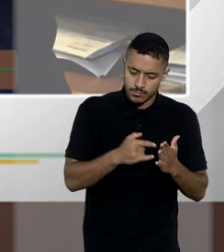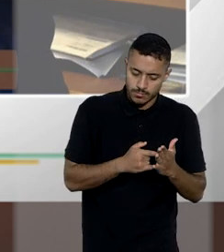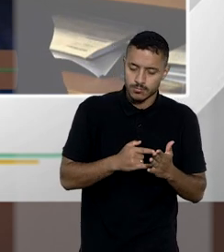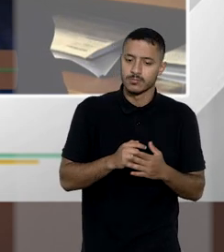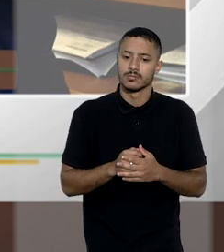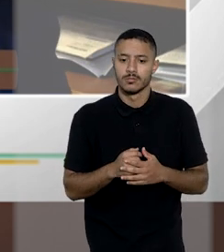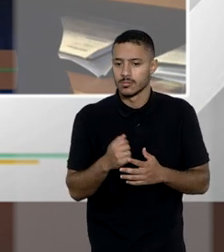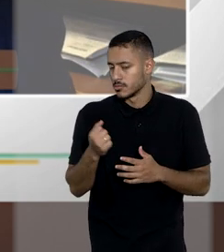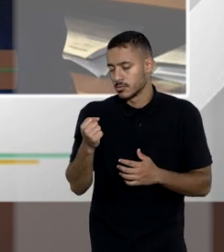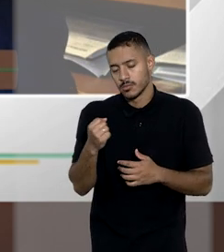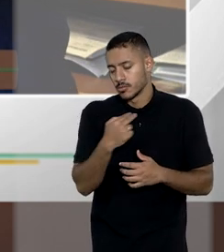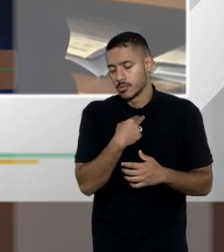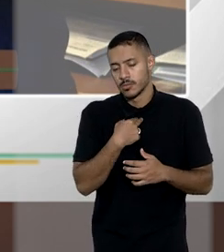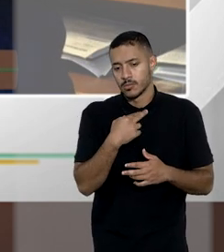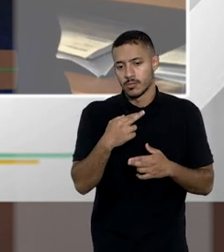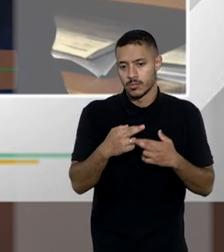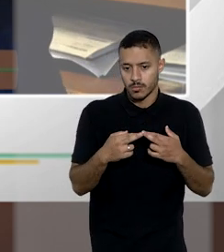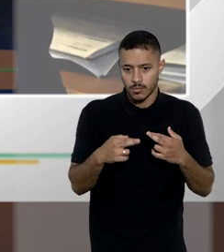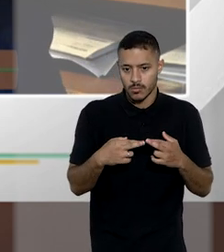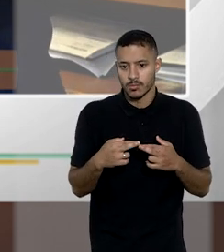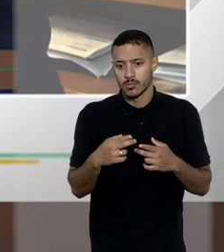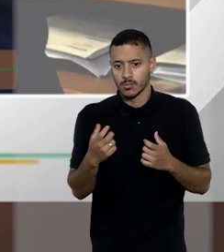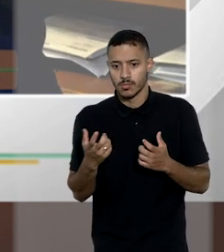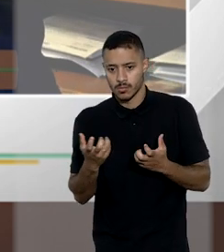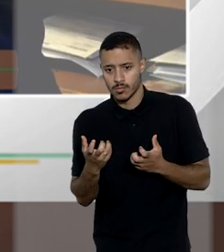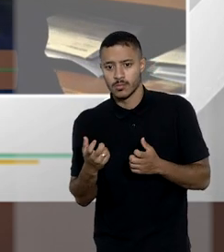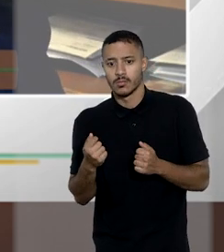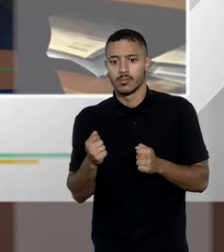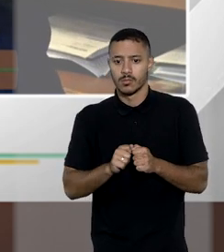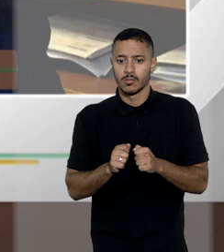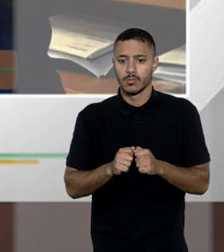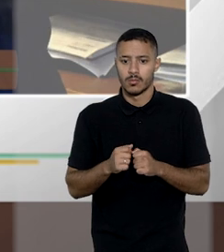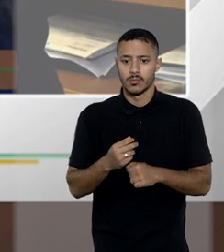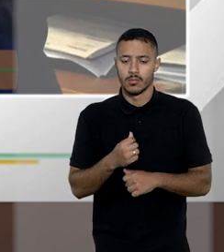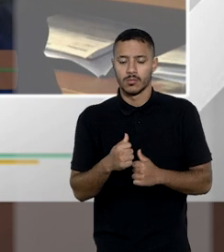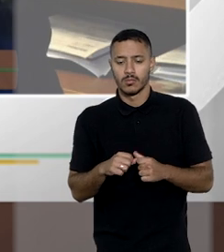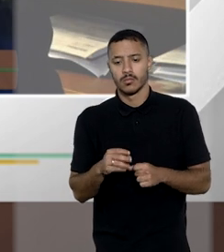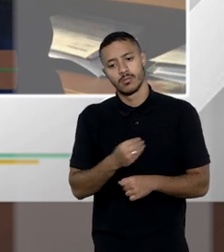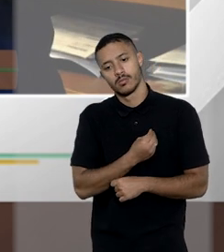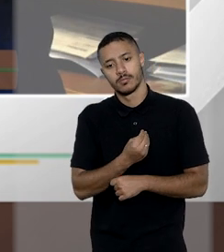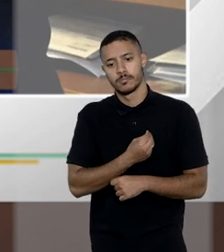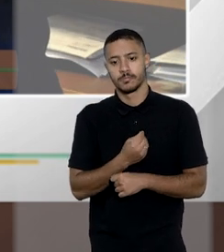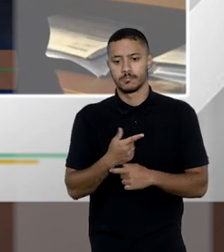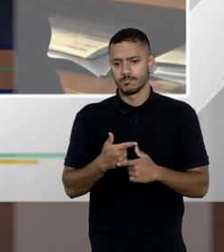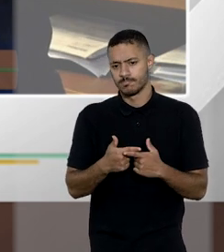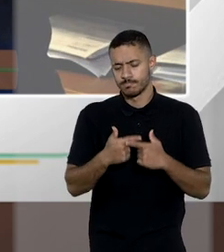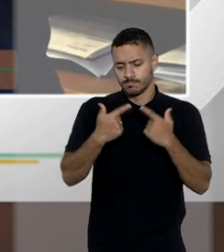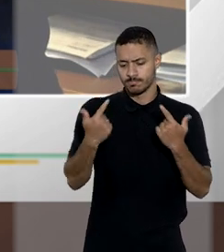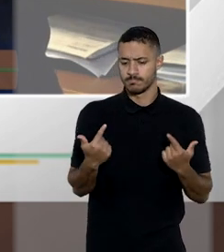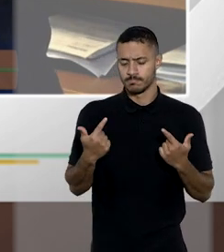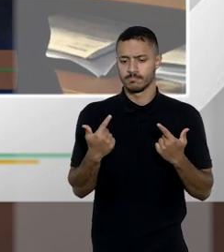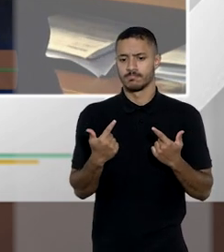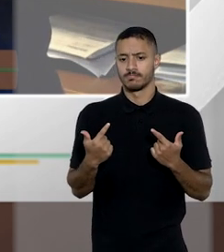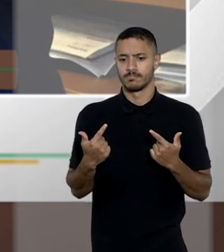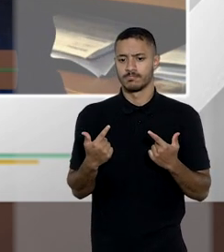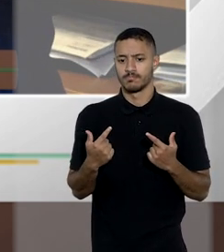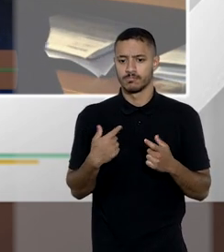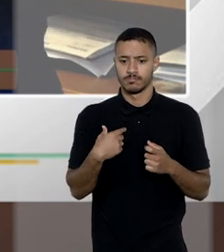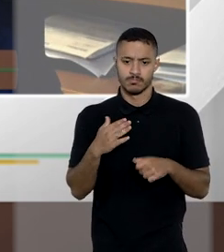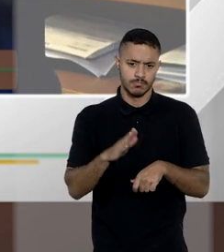obviamente não vai poder repetir o que ele testou enquanto vivo de sorte que essas